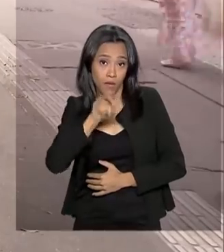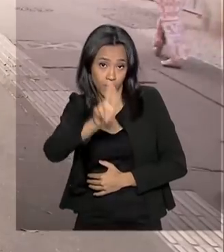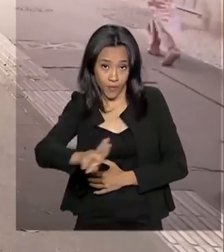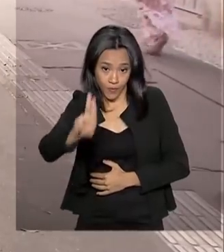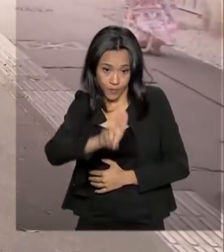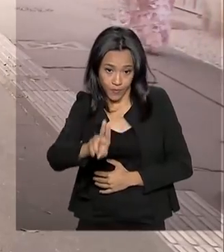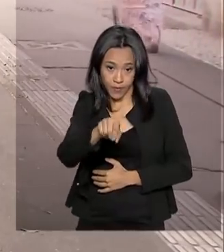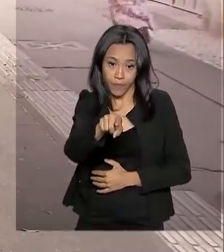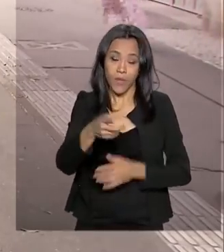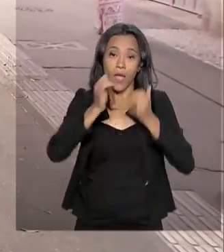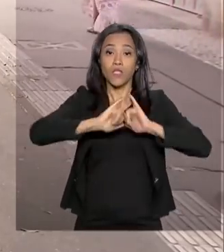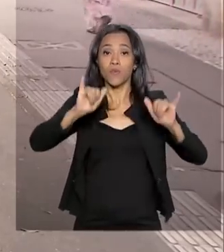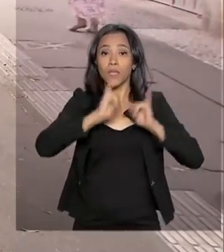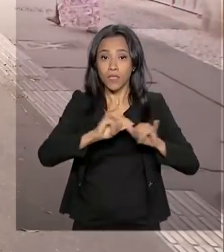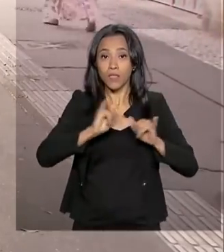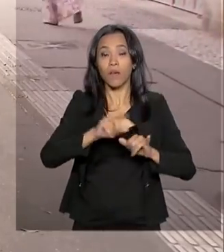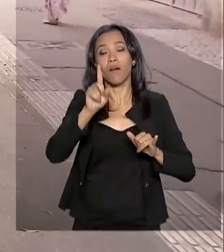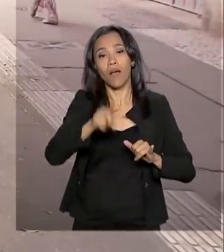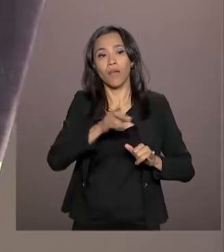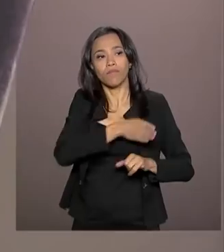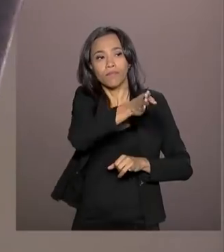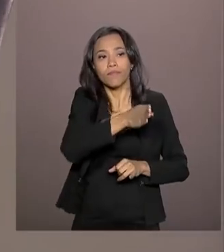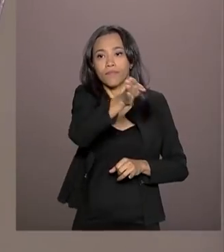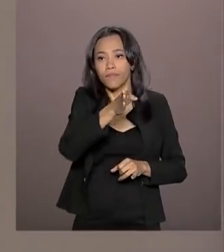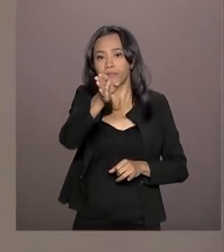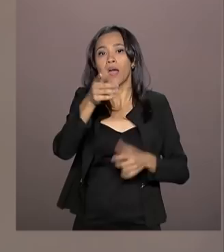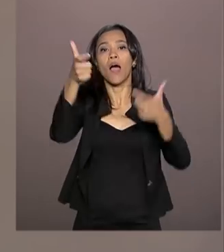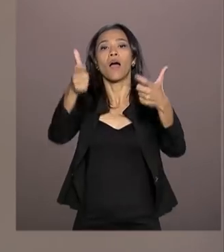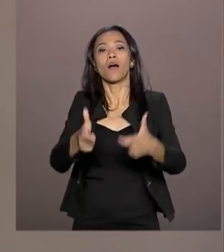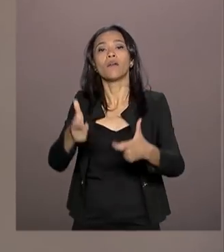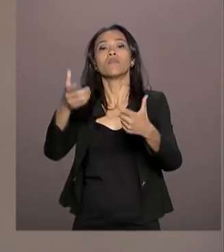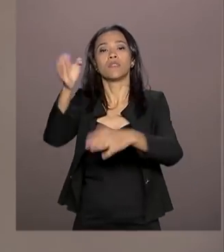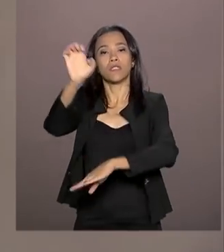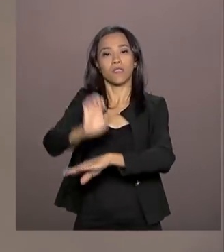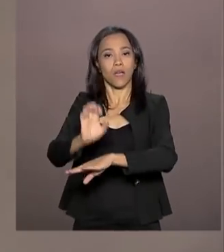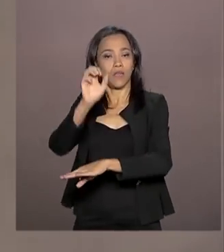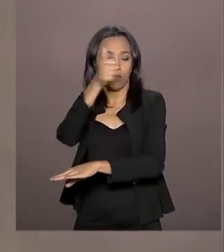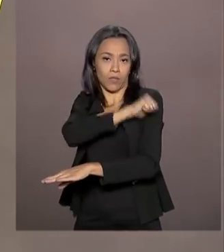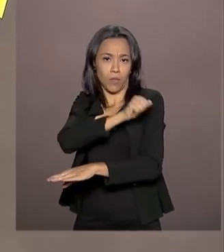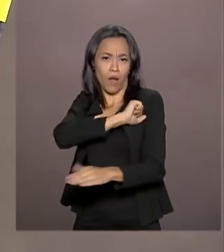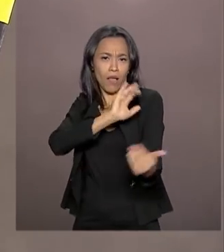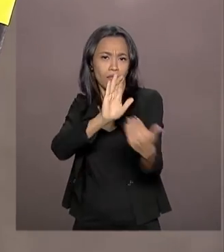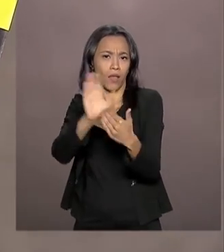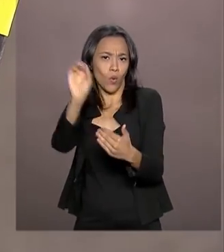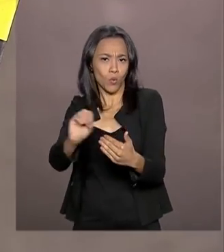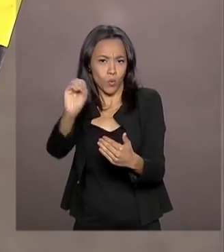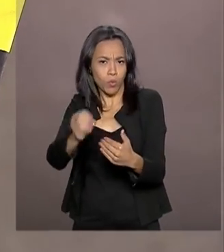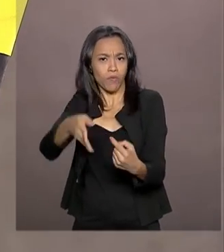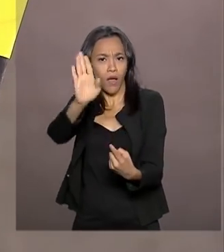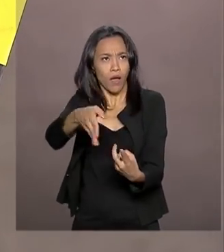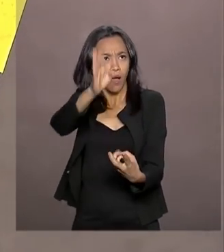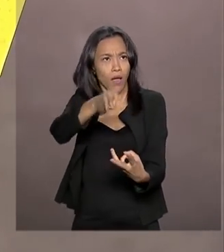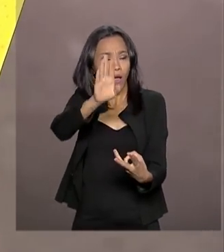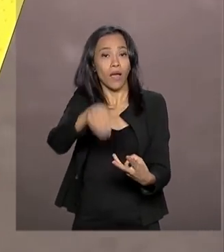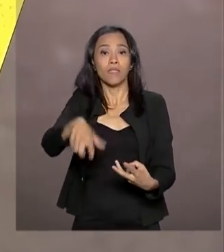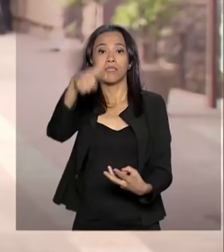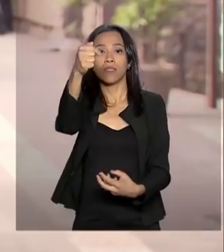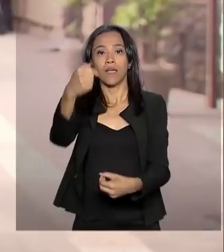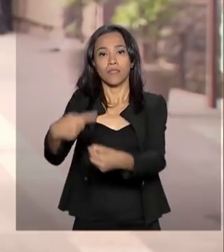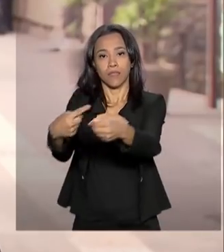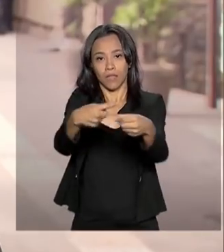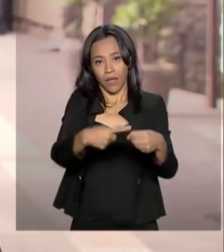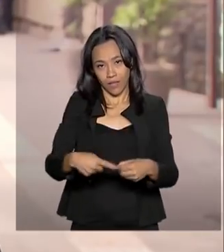A campanha itinerante da NTT está em São Paulo até outubro e vai passar por sete cidades no interior do estado.